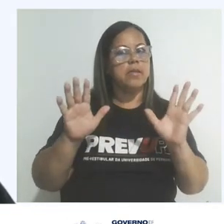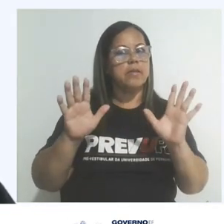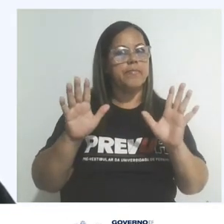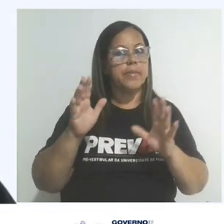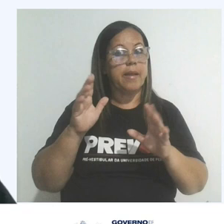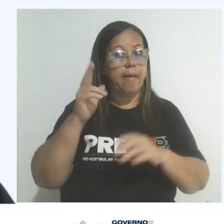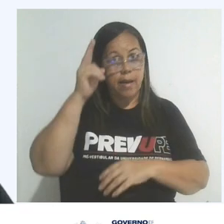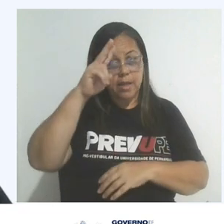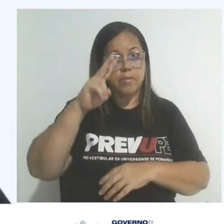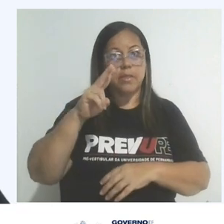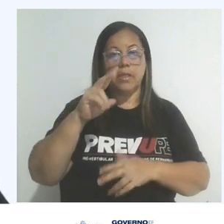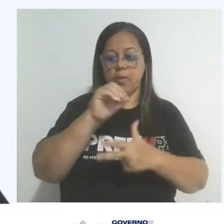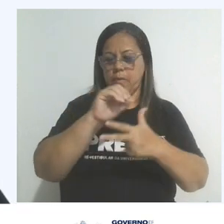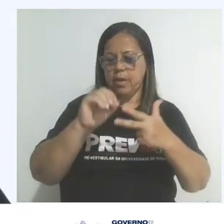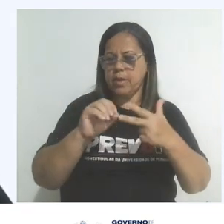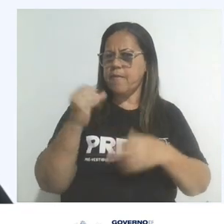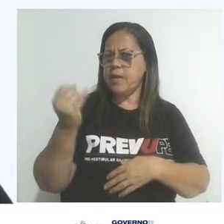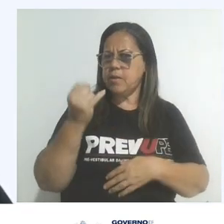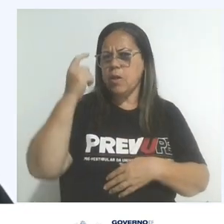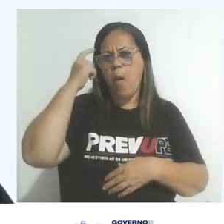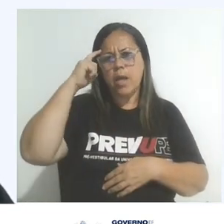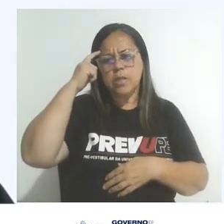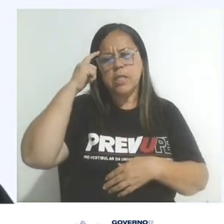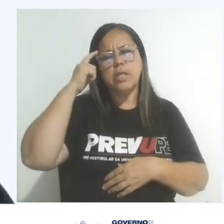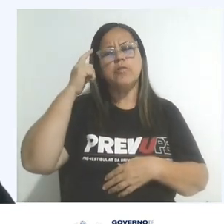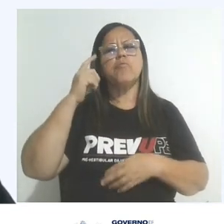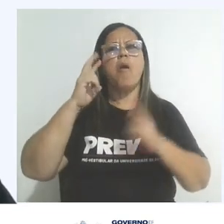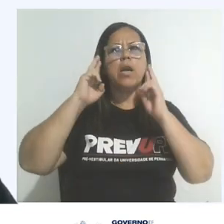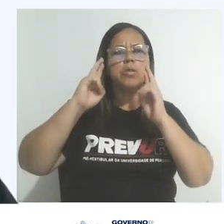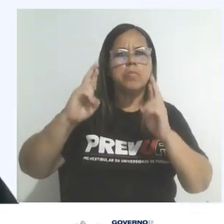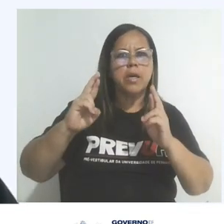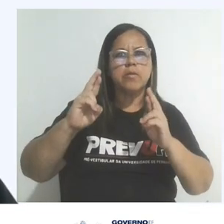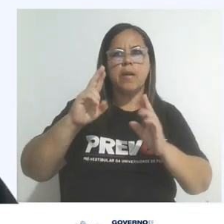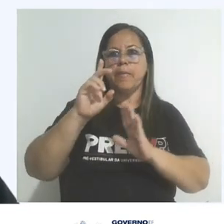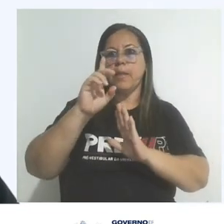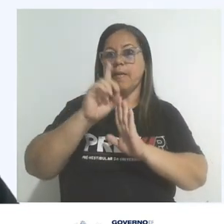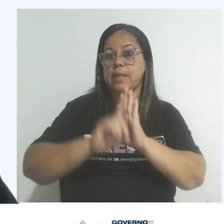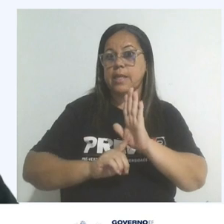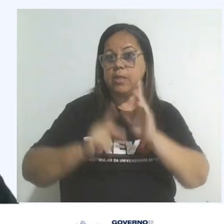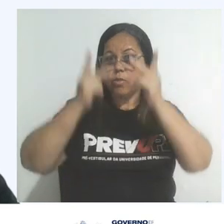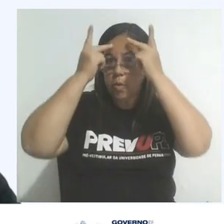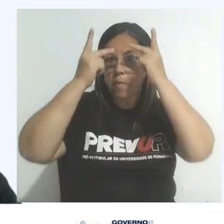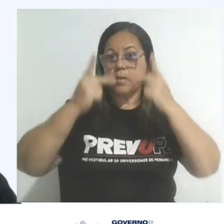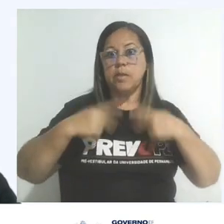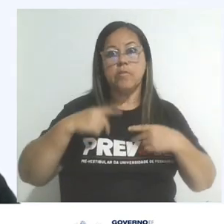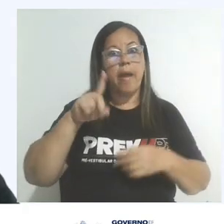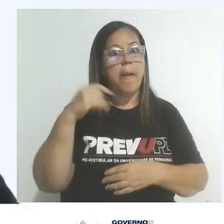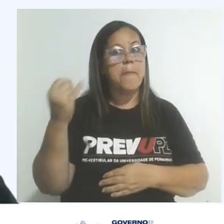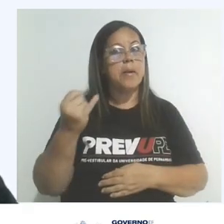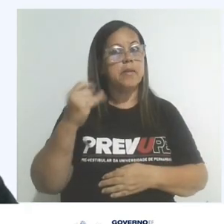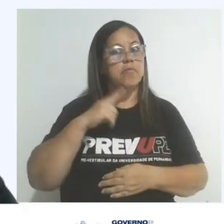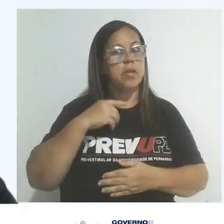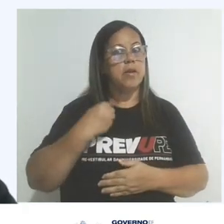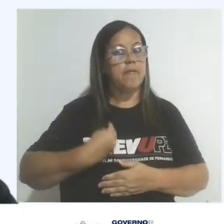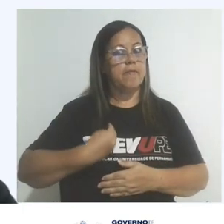que o Enem valoriza o raciocínio lógico, o respeito pelos direitos humanos, e isso é fundamental que esteja